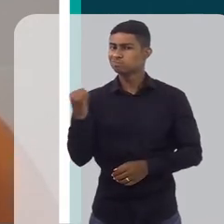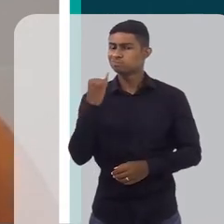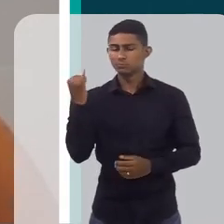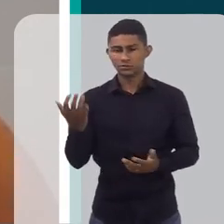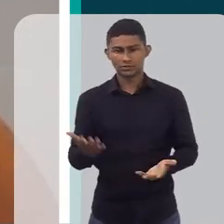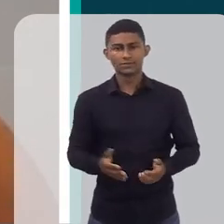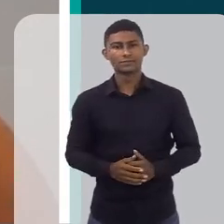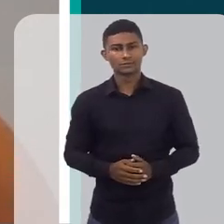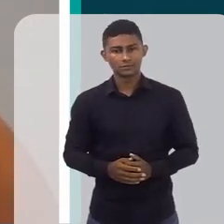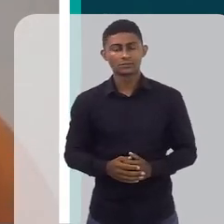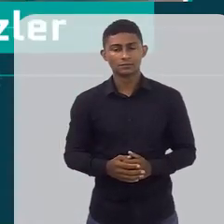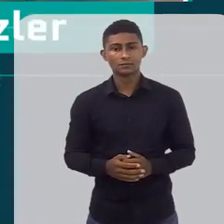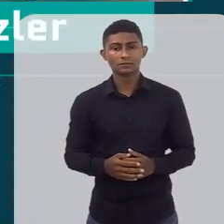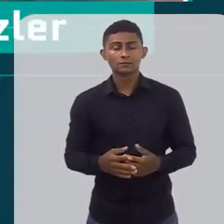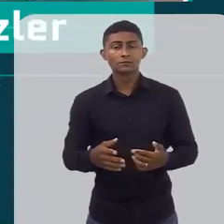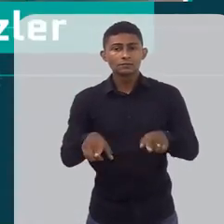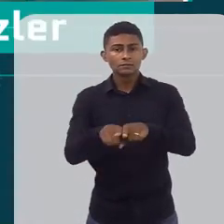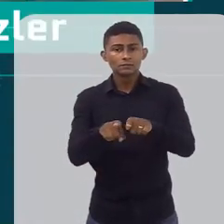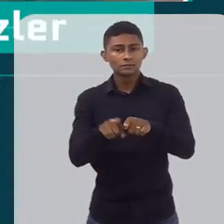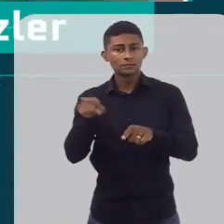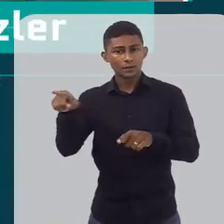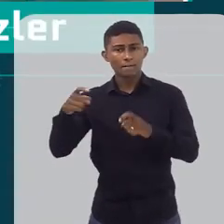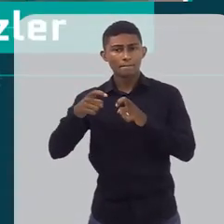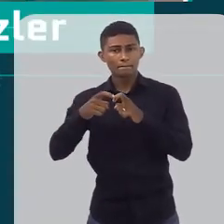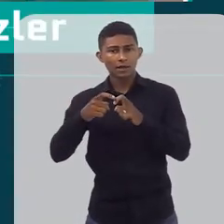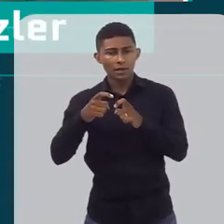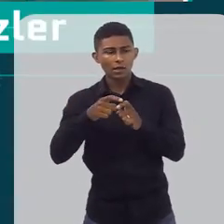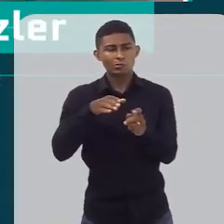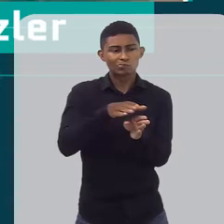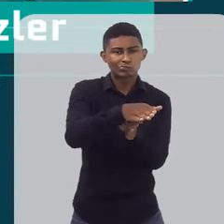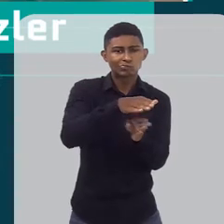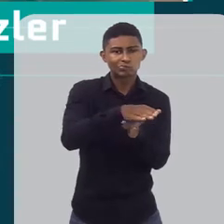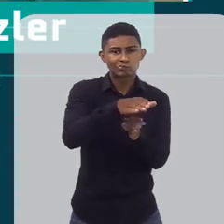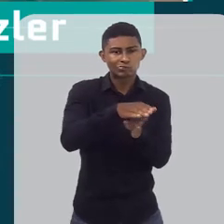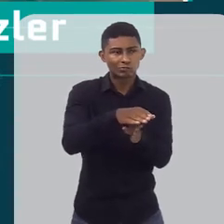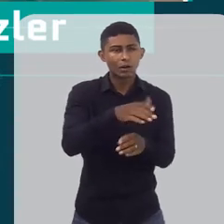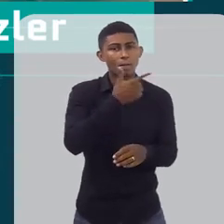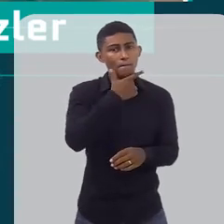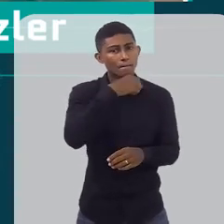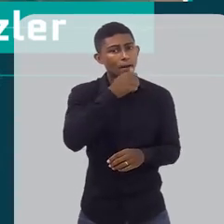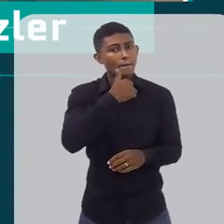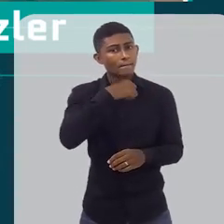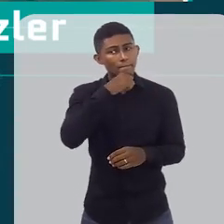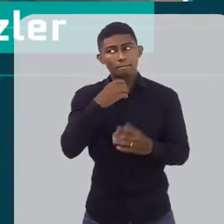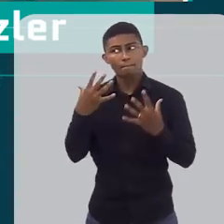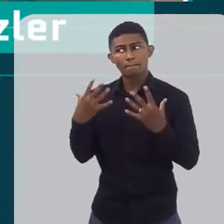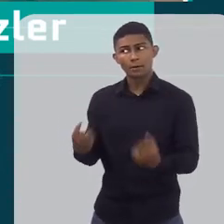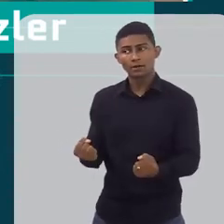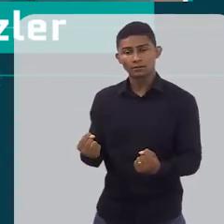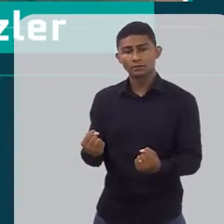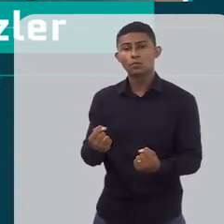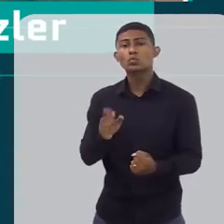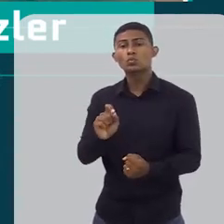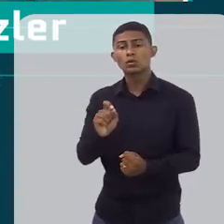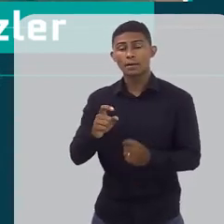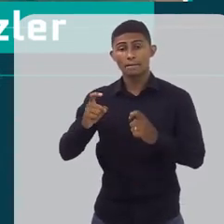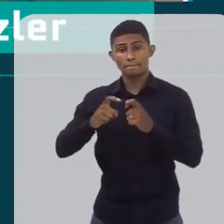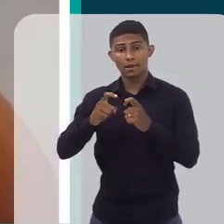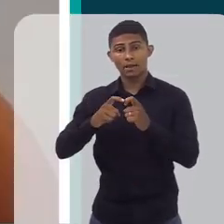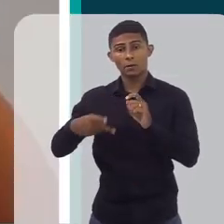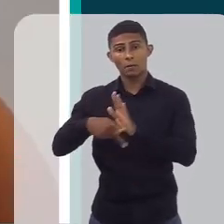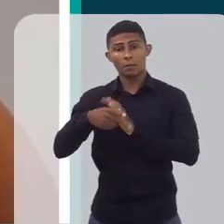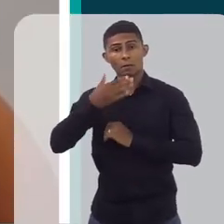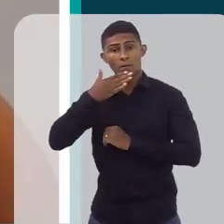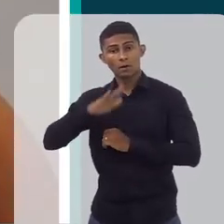saúde, tenha as orientações básicas. Então, o método usado, tanto para o pediatra quanto para o endocrinologista